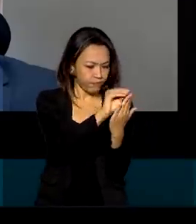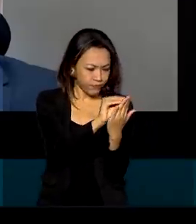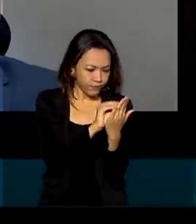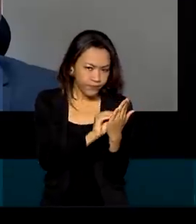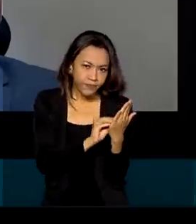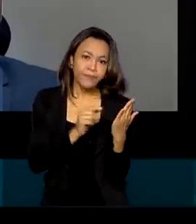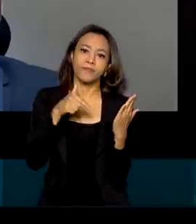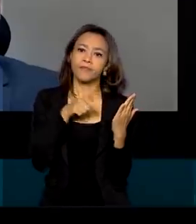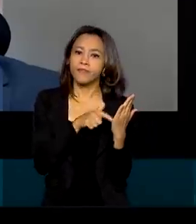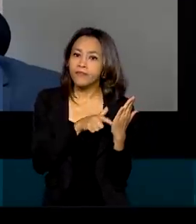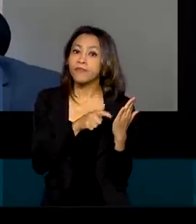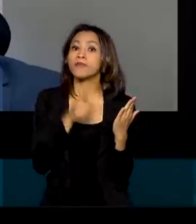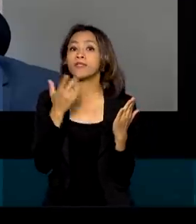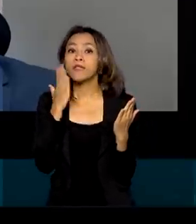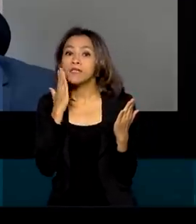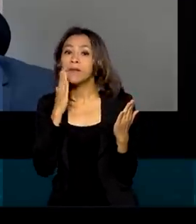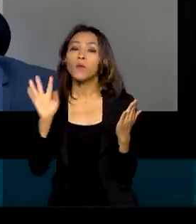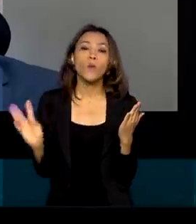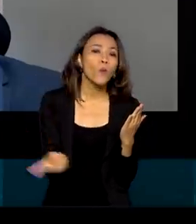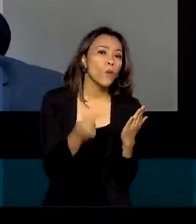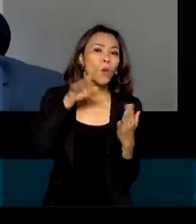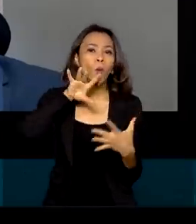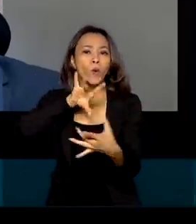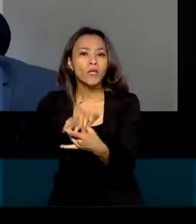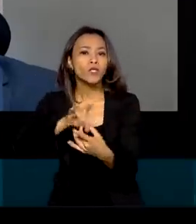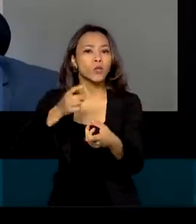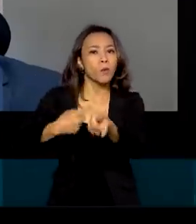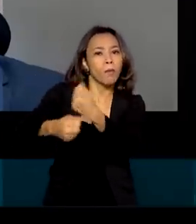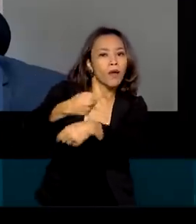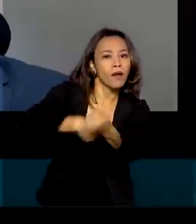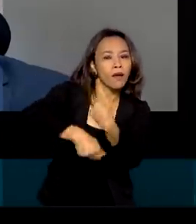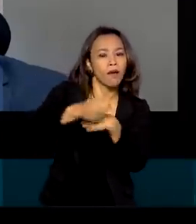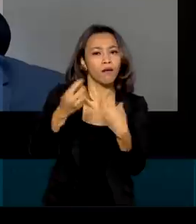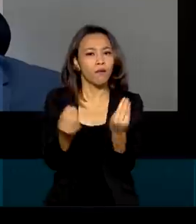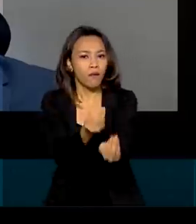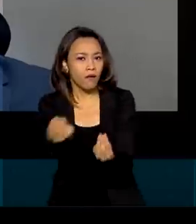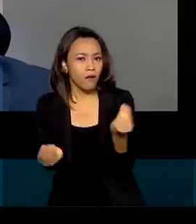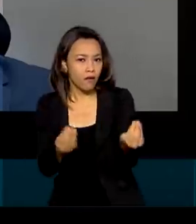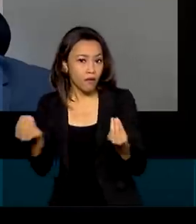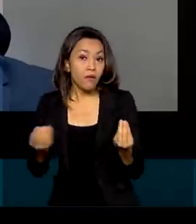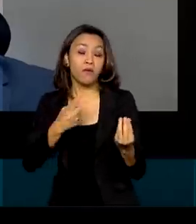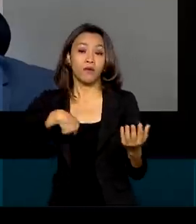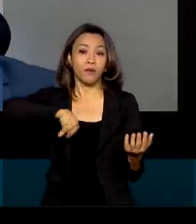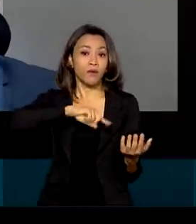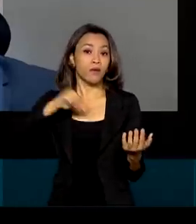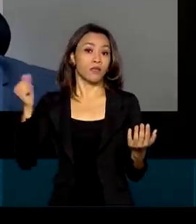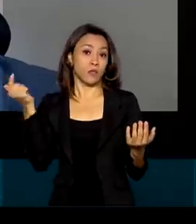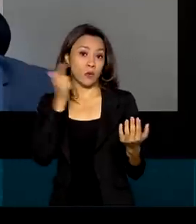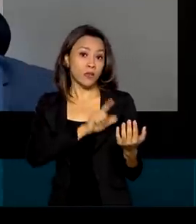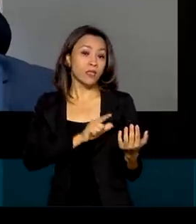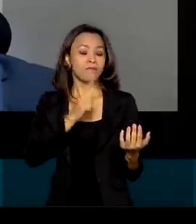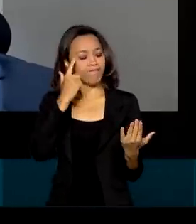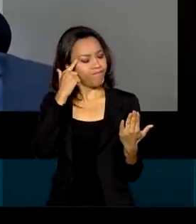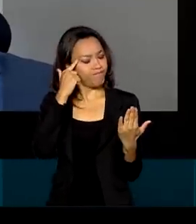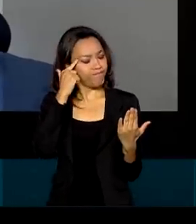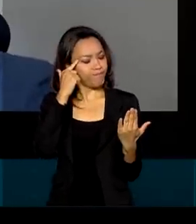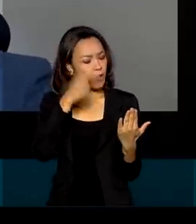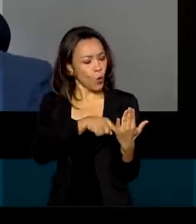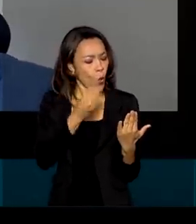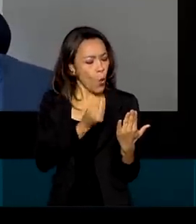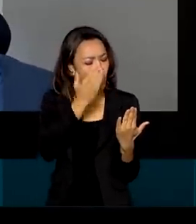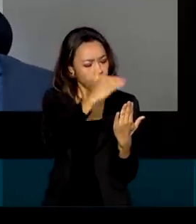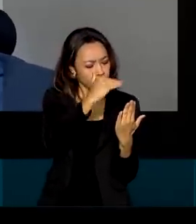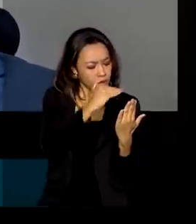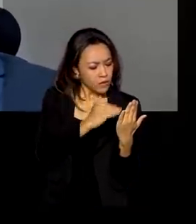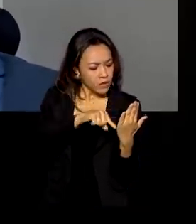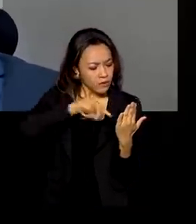abordagem muito profunda de desenho de mercado e também de modelos de otimização, para a gente tentar entender qual o impacto que cada um desses